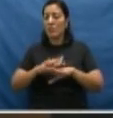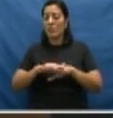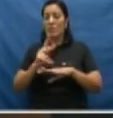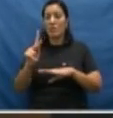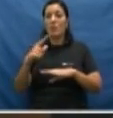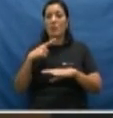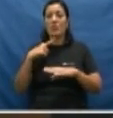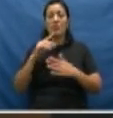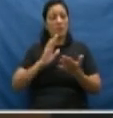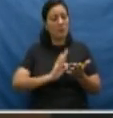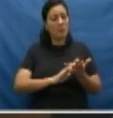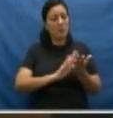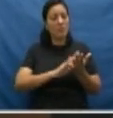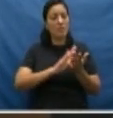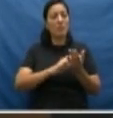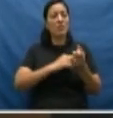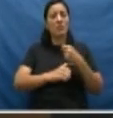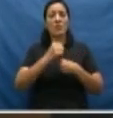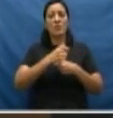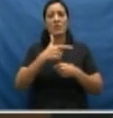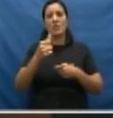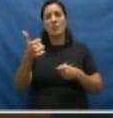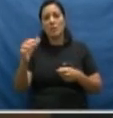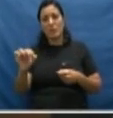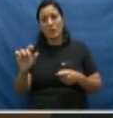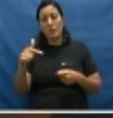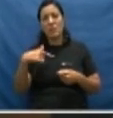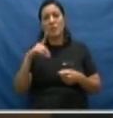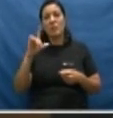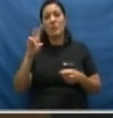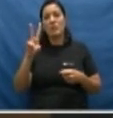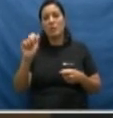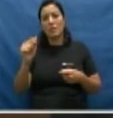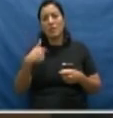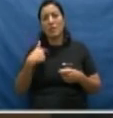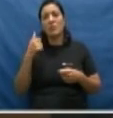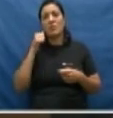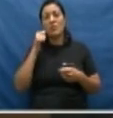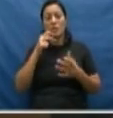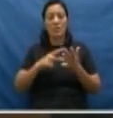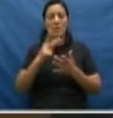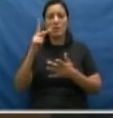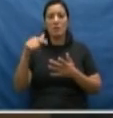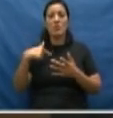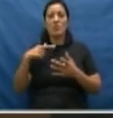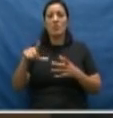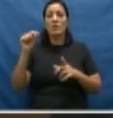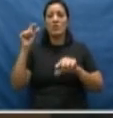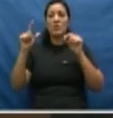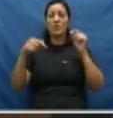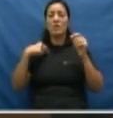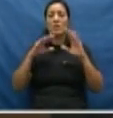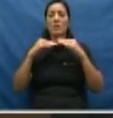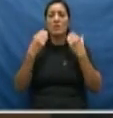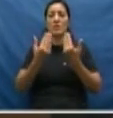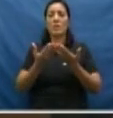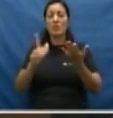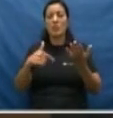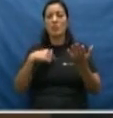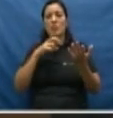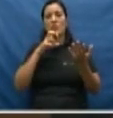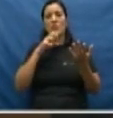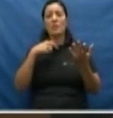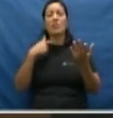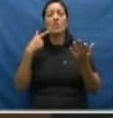a que foi homenageada na turma do ano passado, vereadora Diva, as duas primeiras mulheres eleitas aqui na Câmara de Sorocaba.